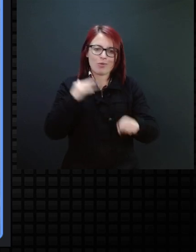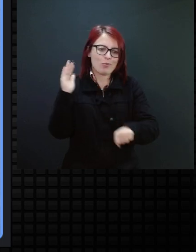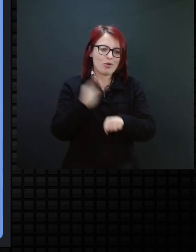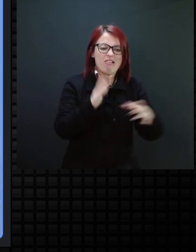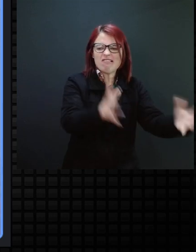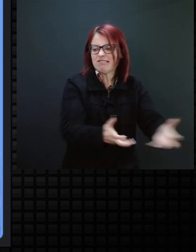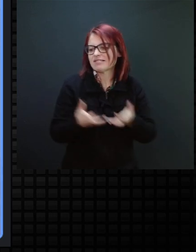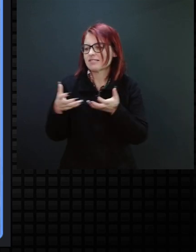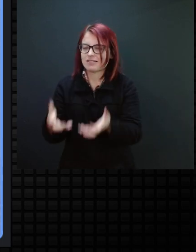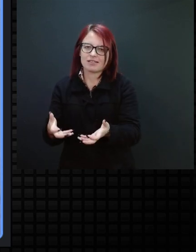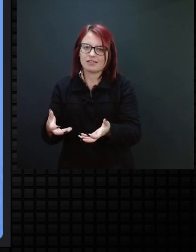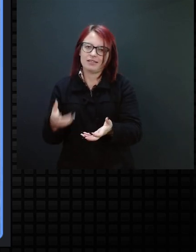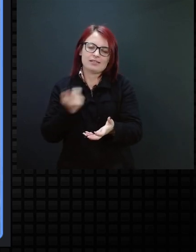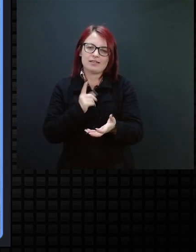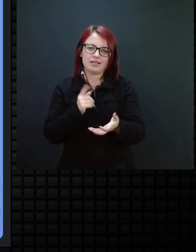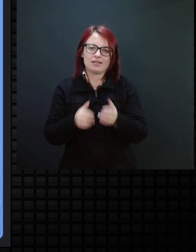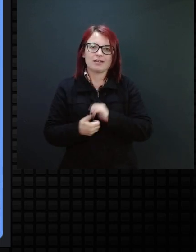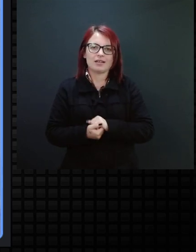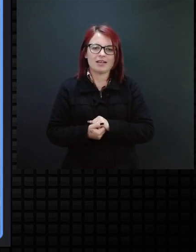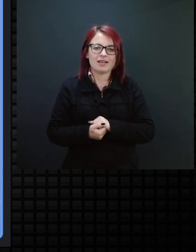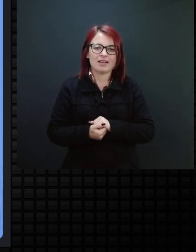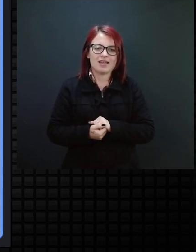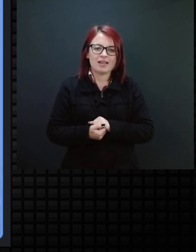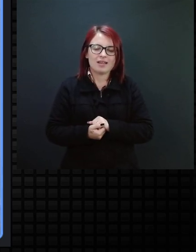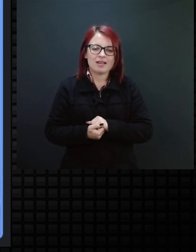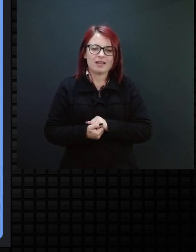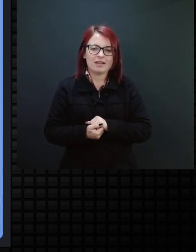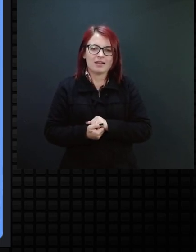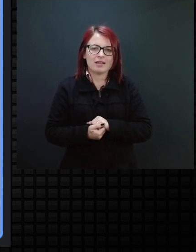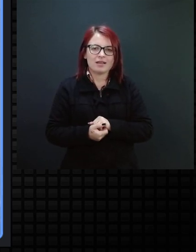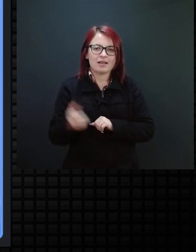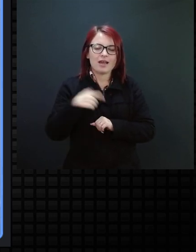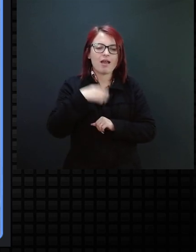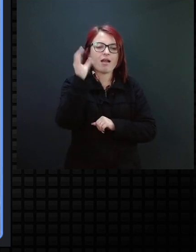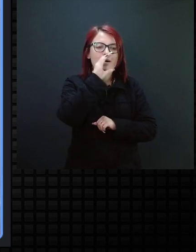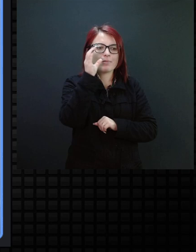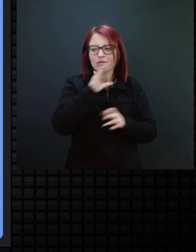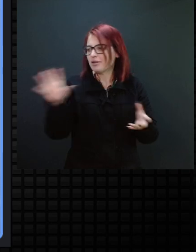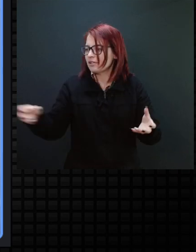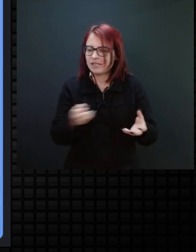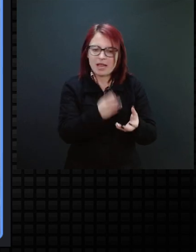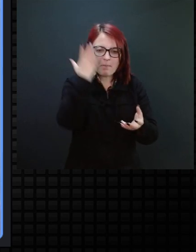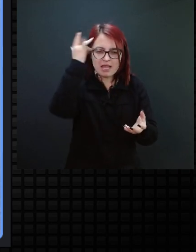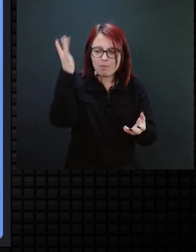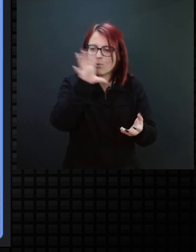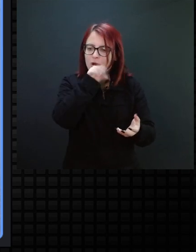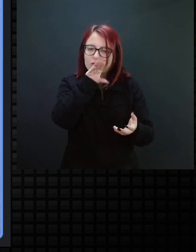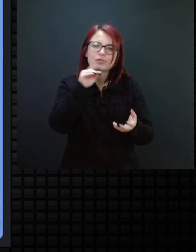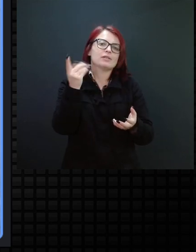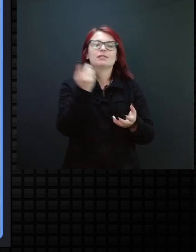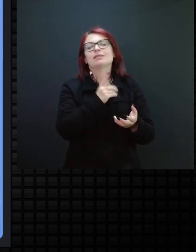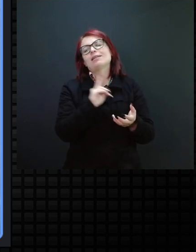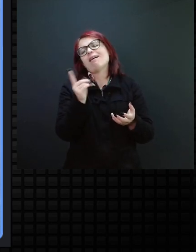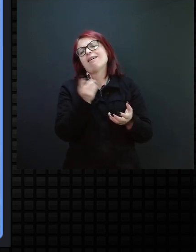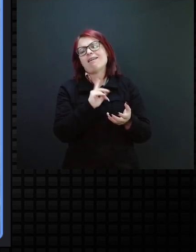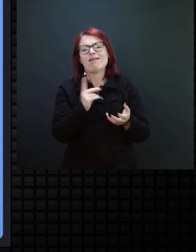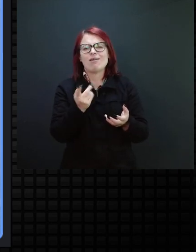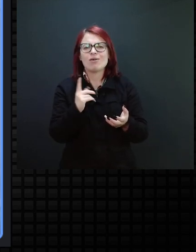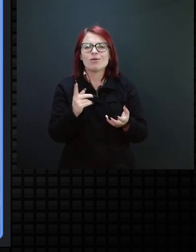exemplo, um dia estou na pressa, aí hoje está bonitinho, ó, um cheirinho, amanhã um patinho, amanhã uma